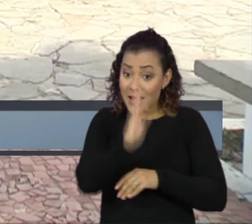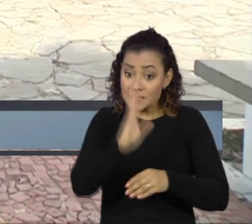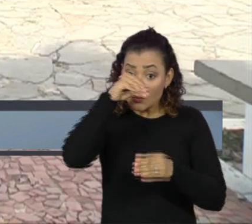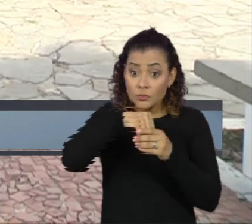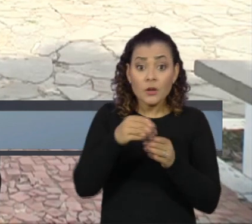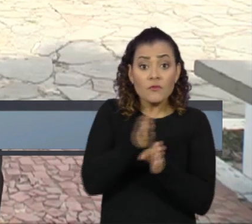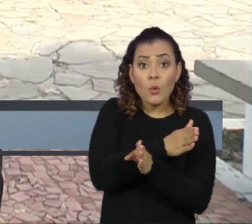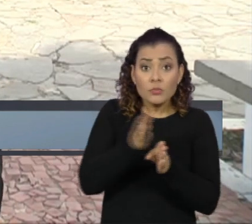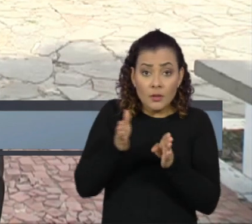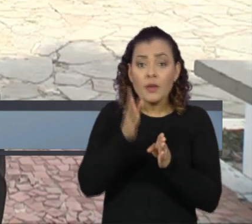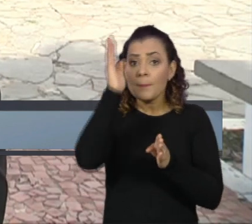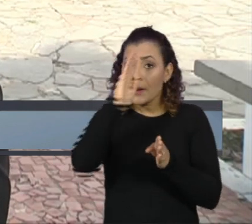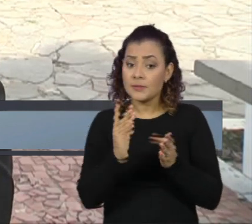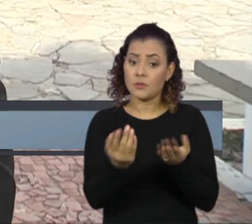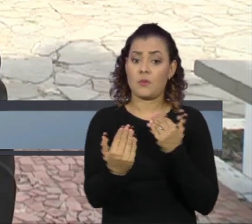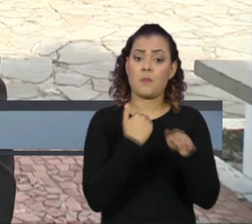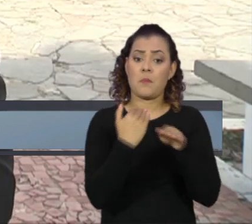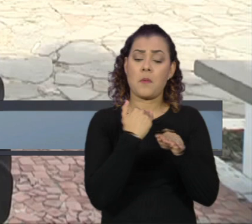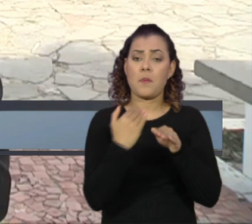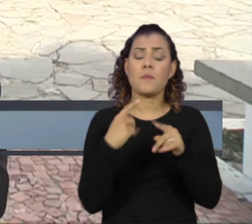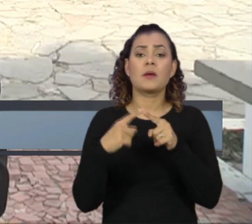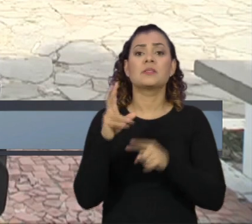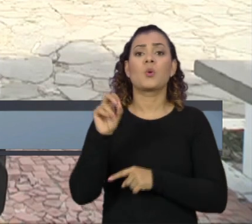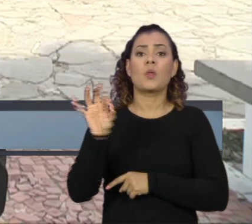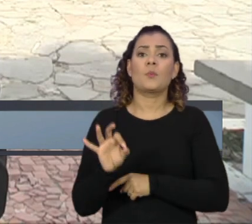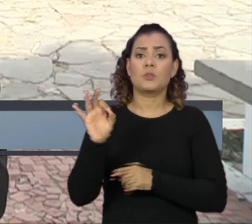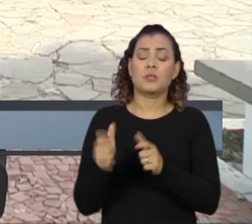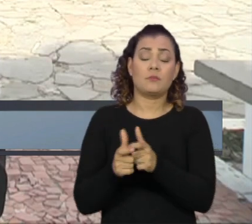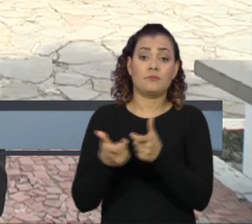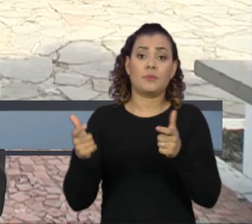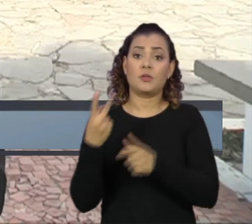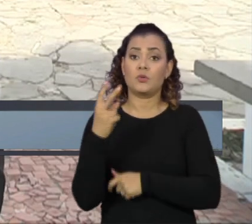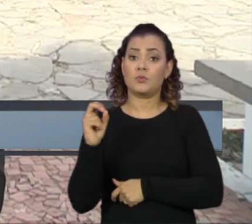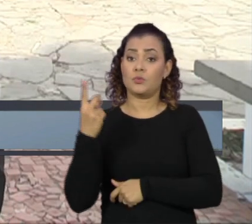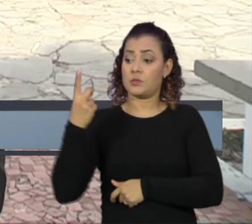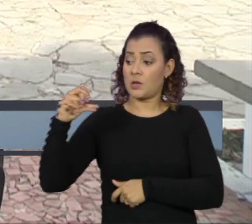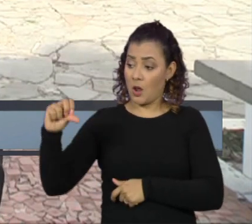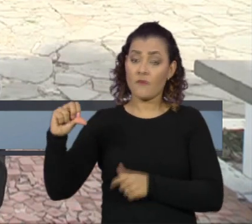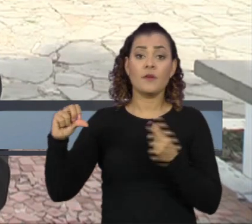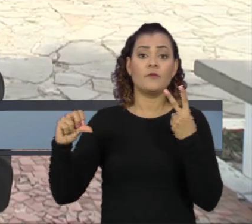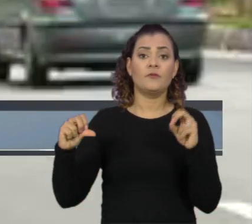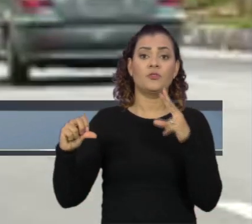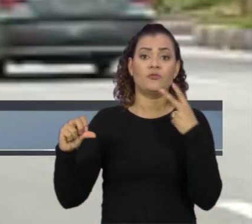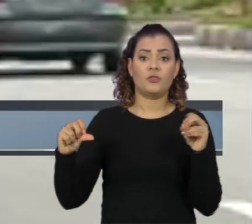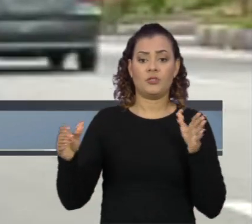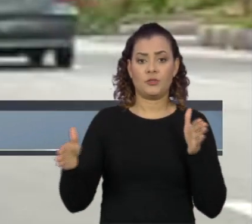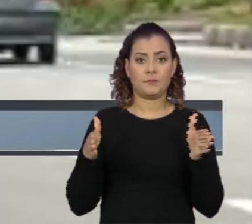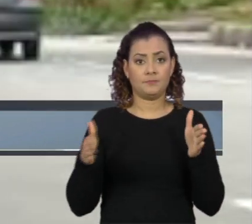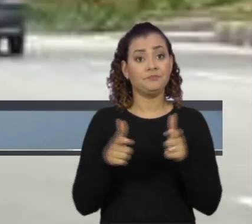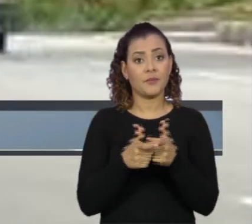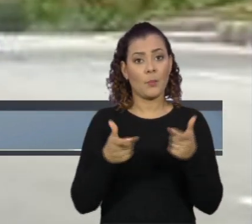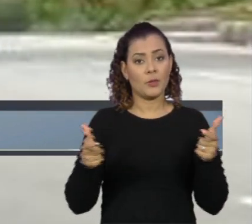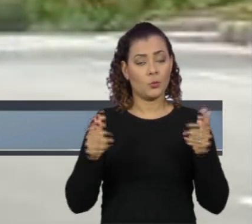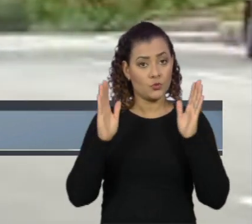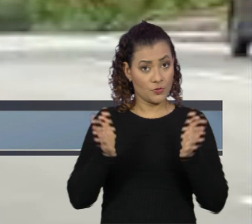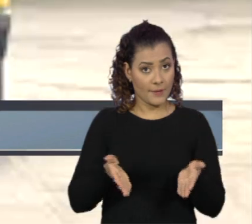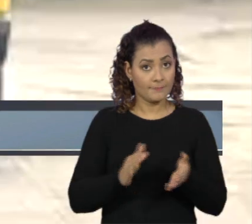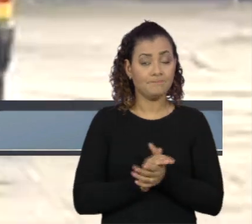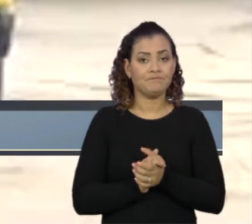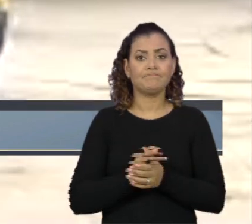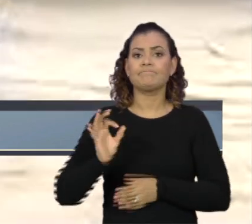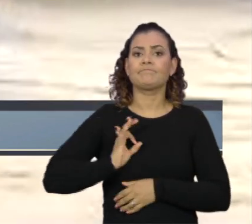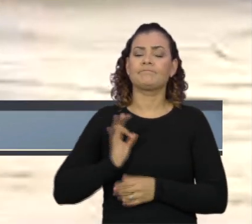50% entre os anos de 2019 e 2020. O levantamento é da